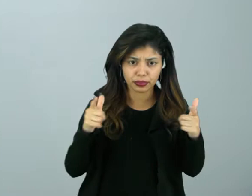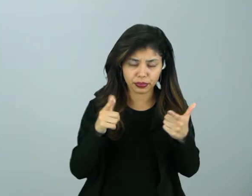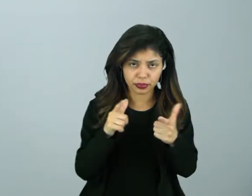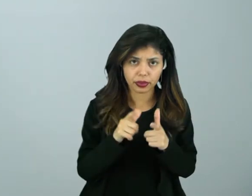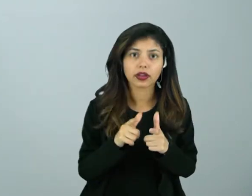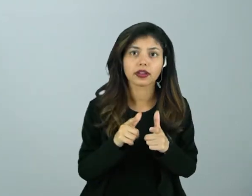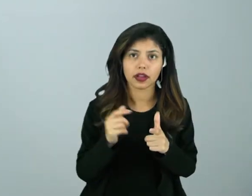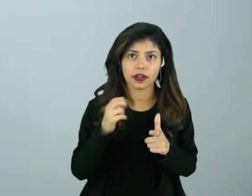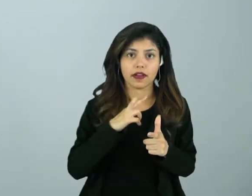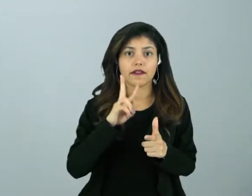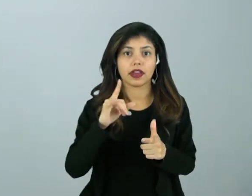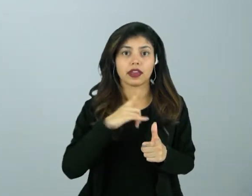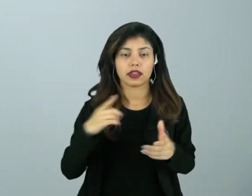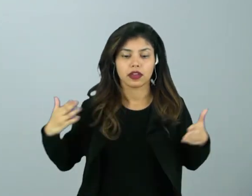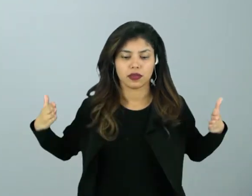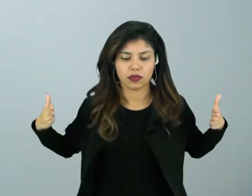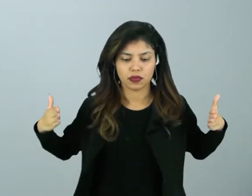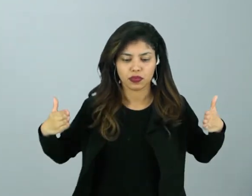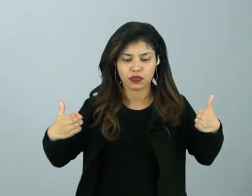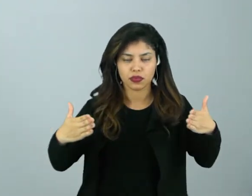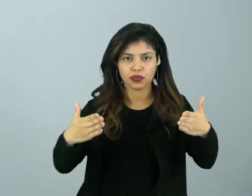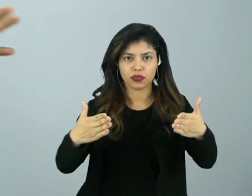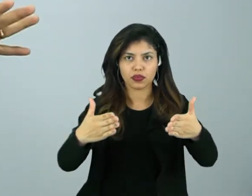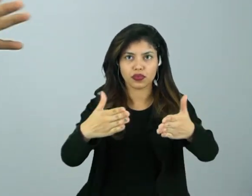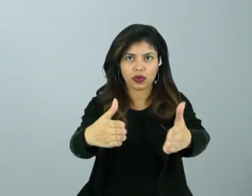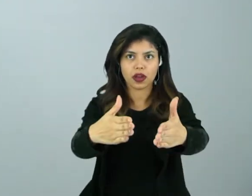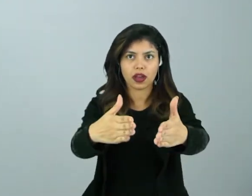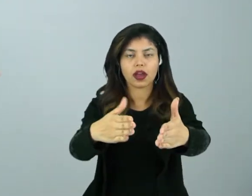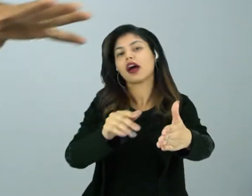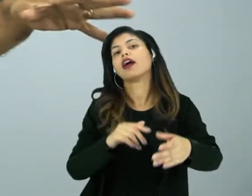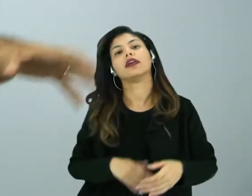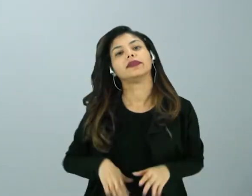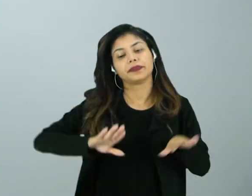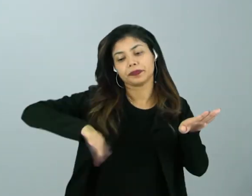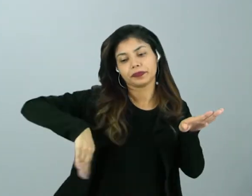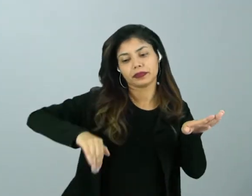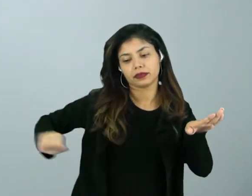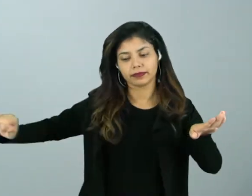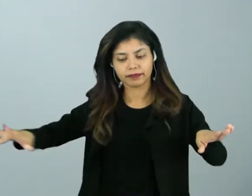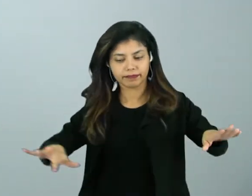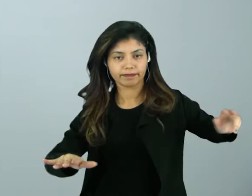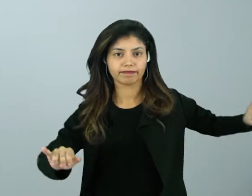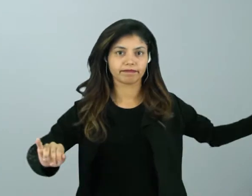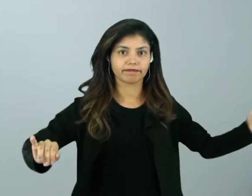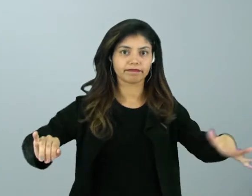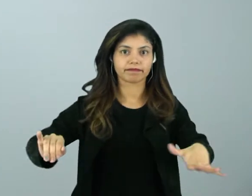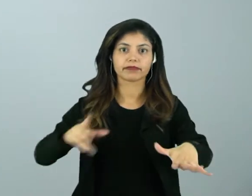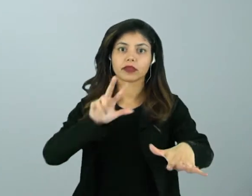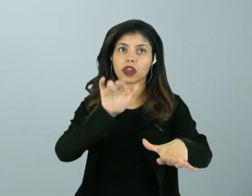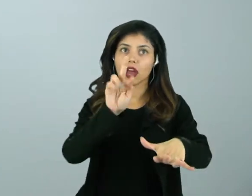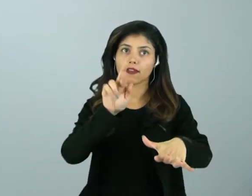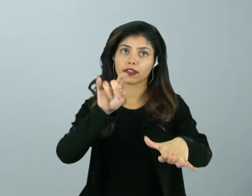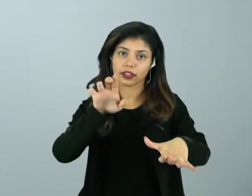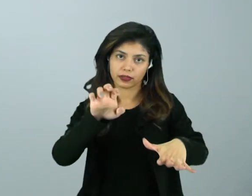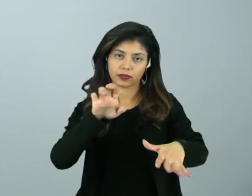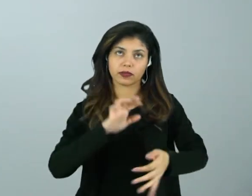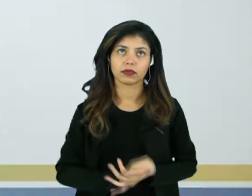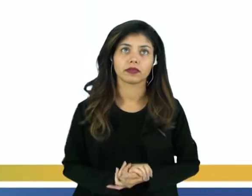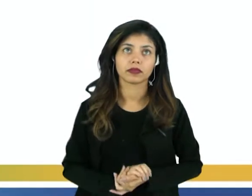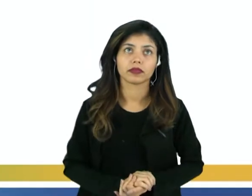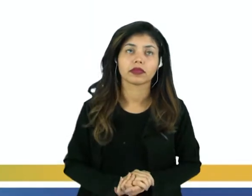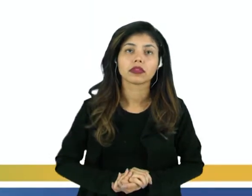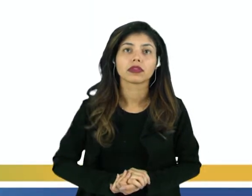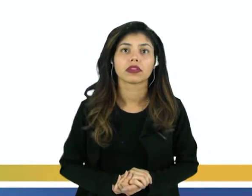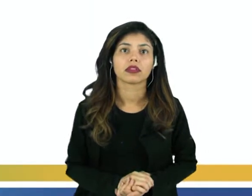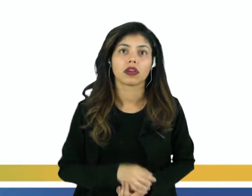ter grandes extensões de praia que vão se concentrando nessas regiões de afluentes. E aí,